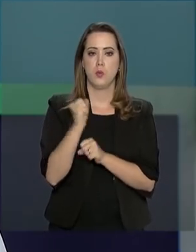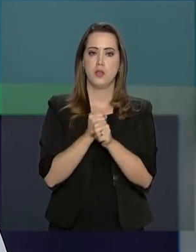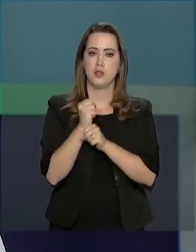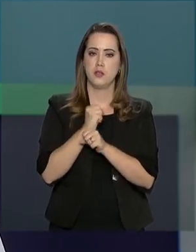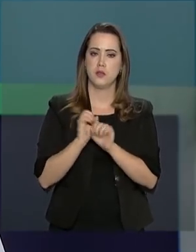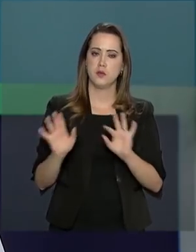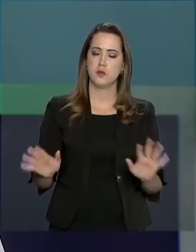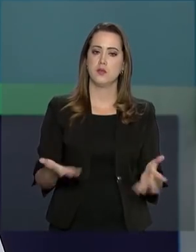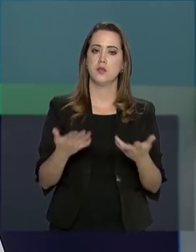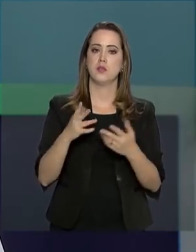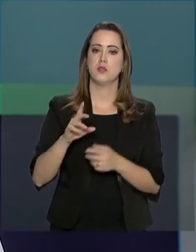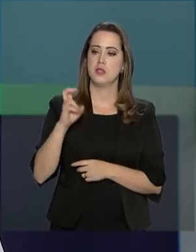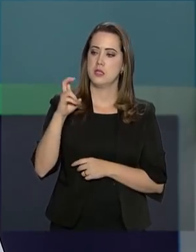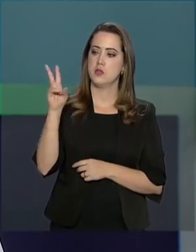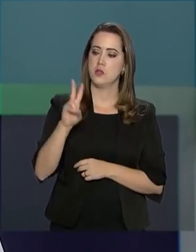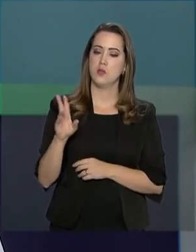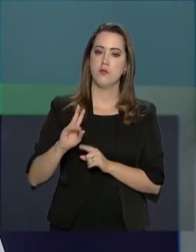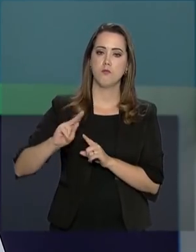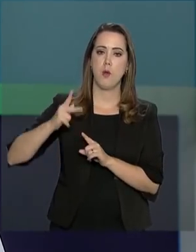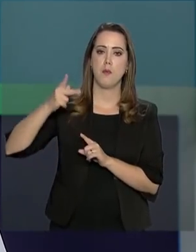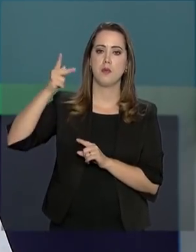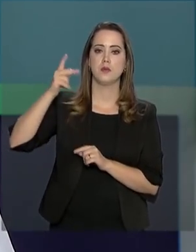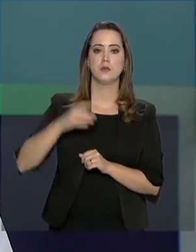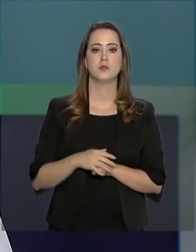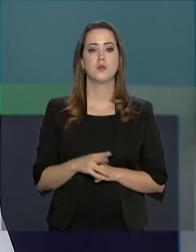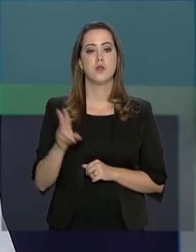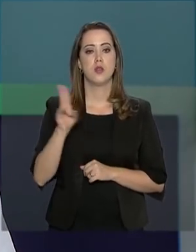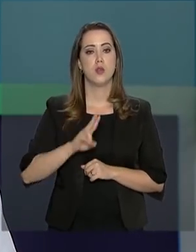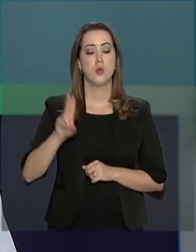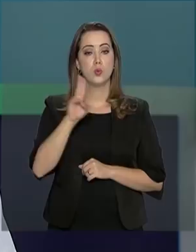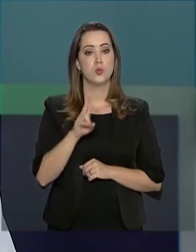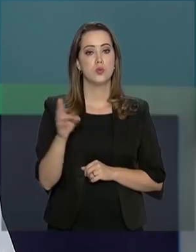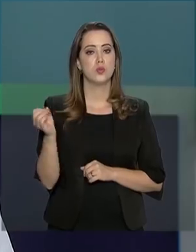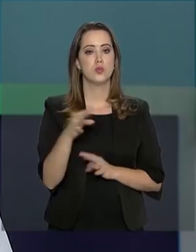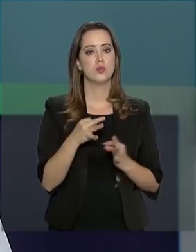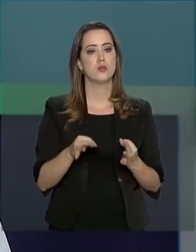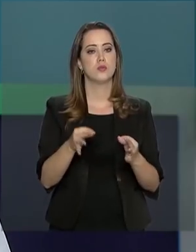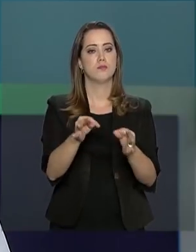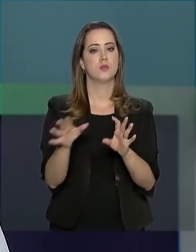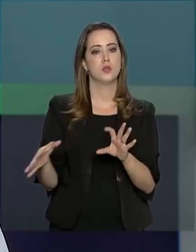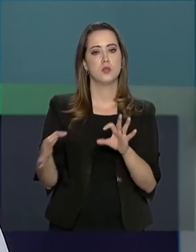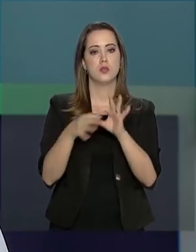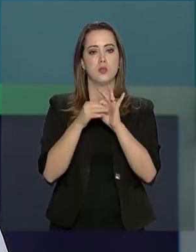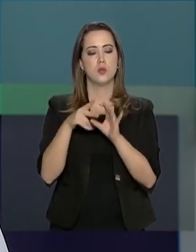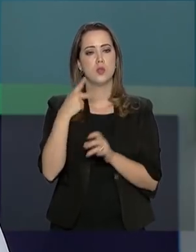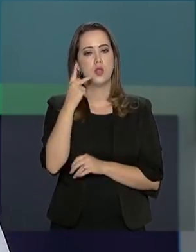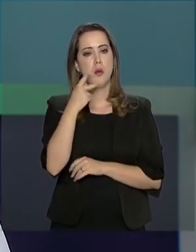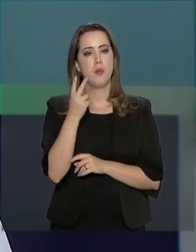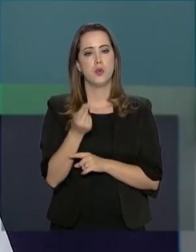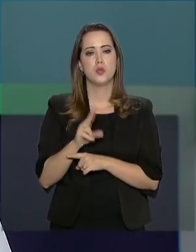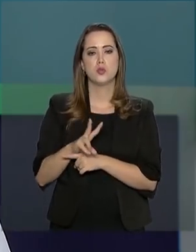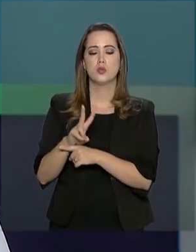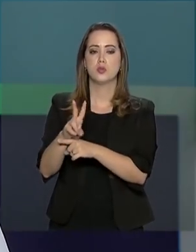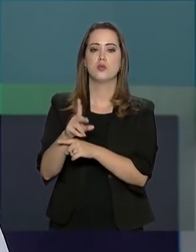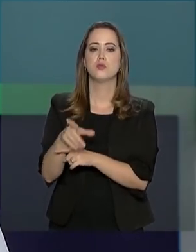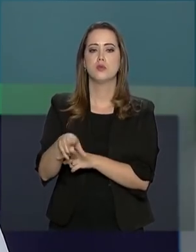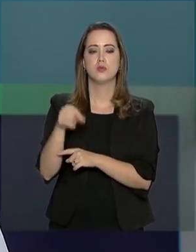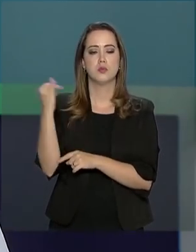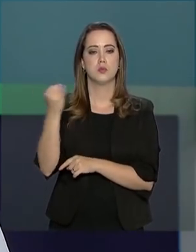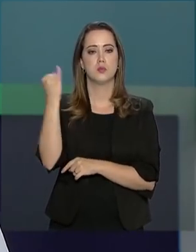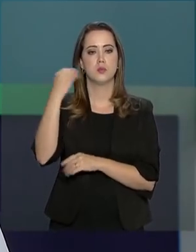décadas, a produtividade quintuplicou. O uso de novas tecnologias, aliado a políticas de crédito, foi